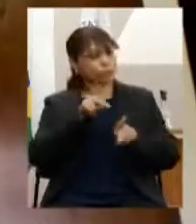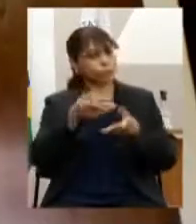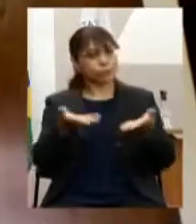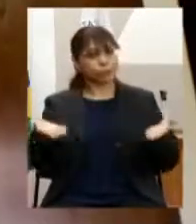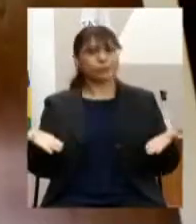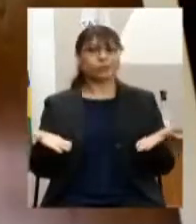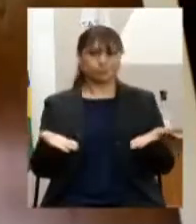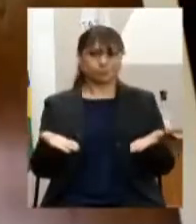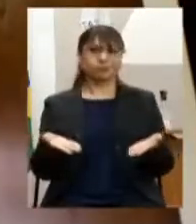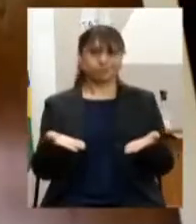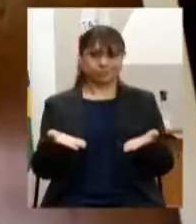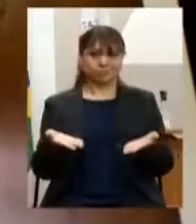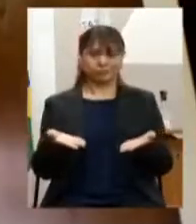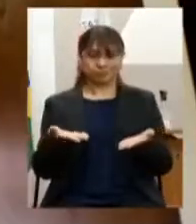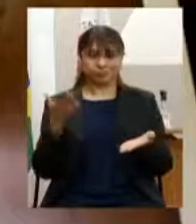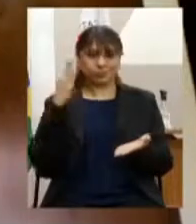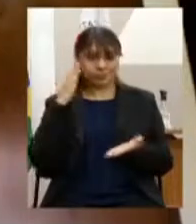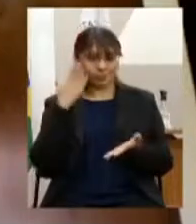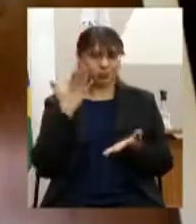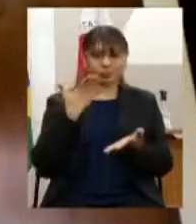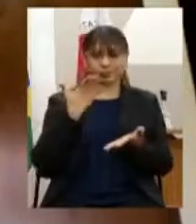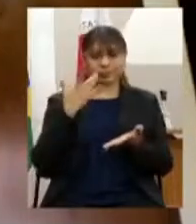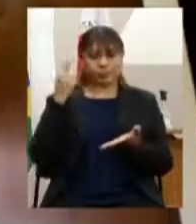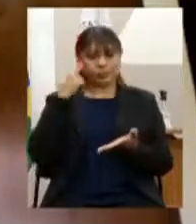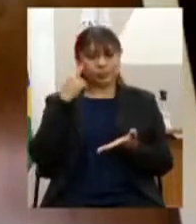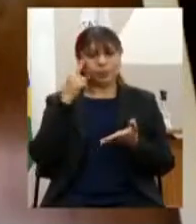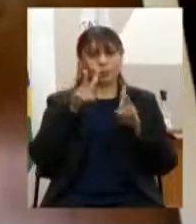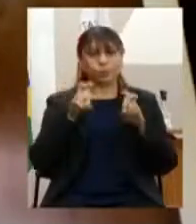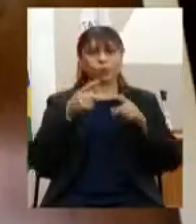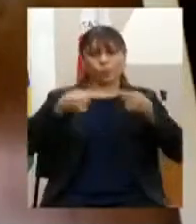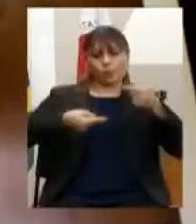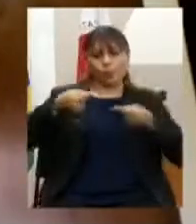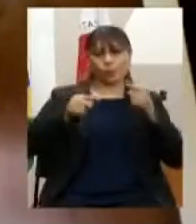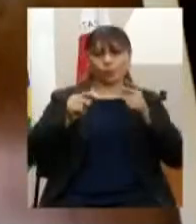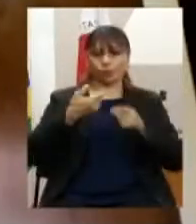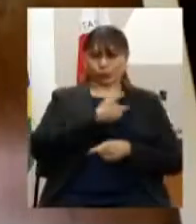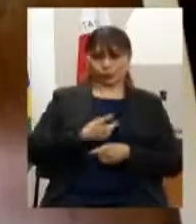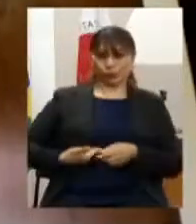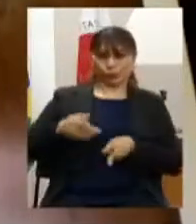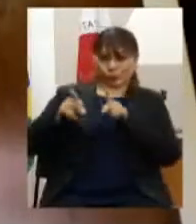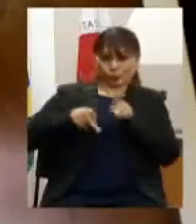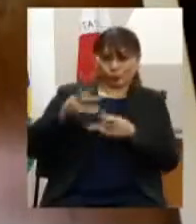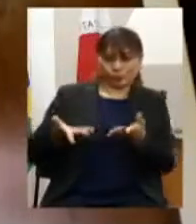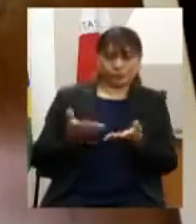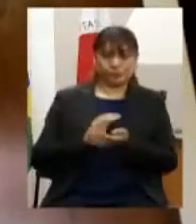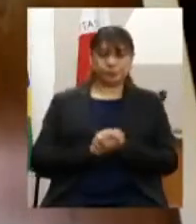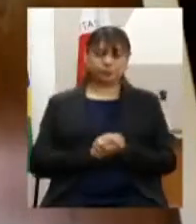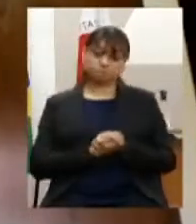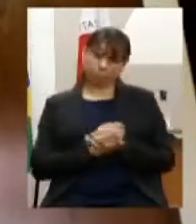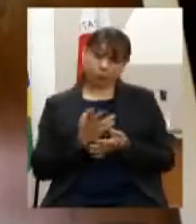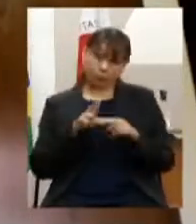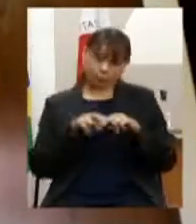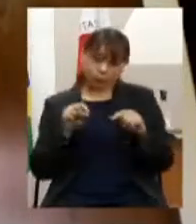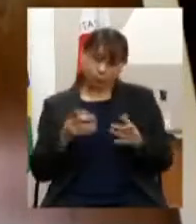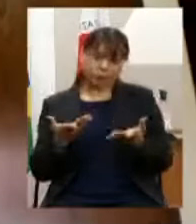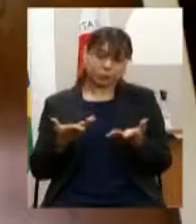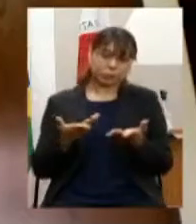perante as políticas públicas e aí nesse sentido deputado